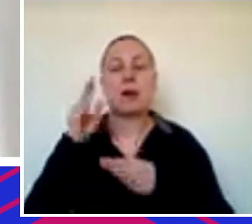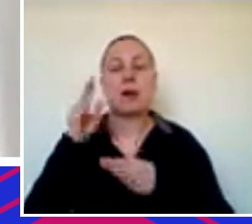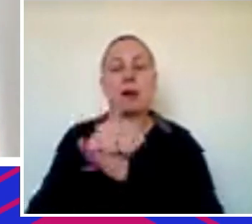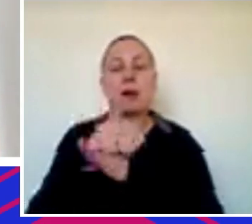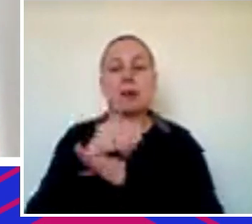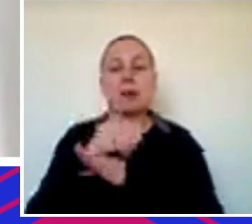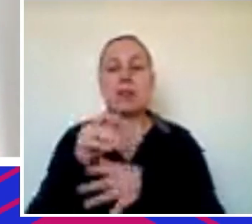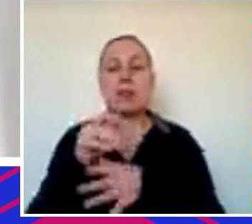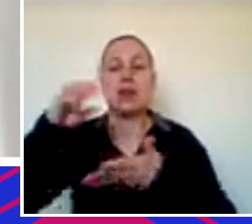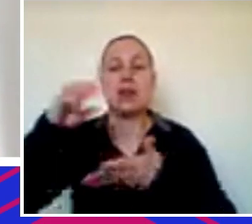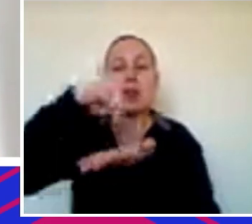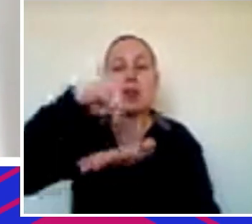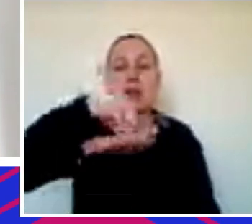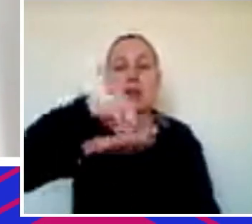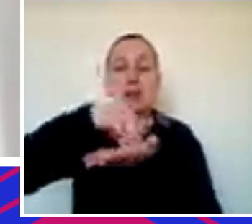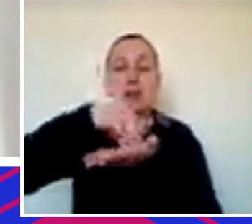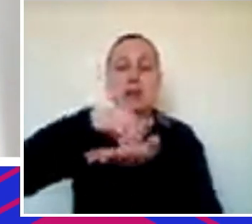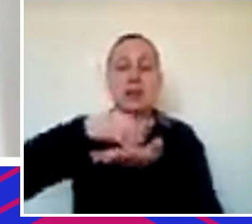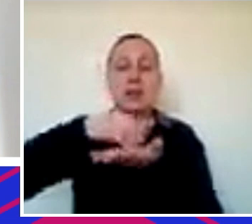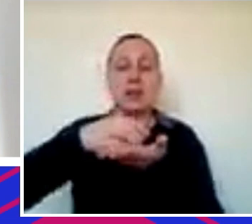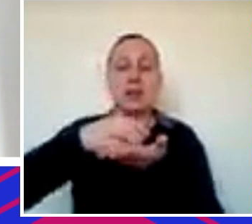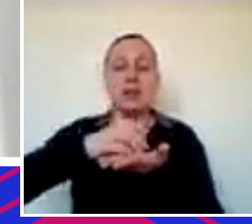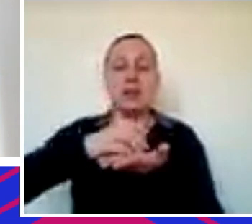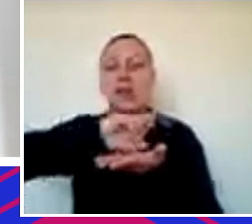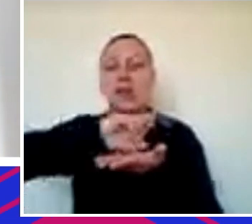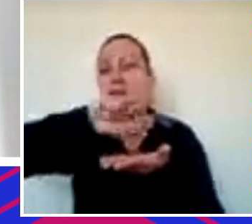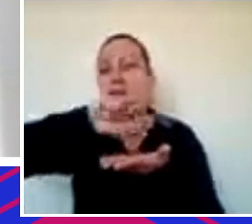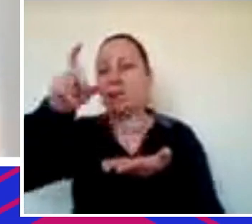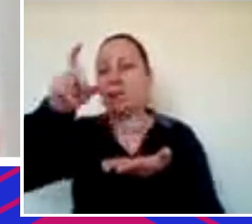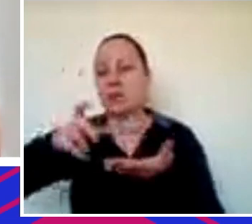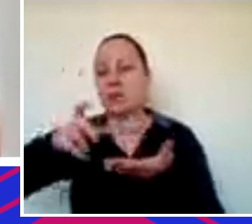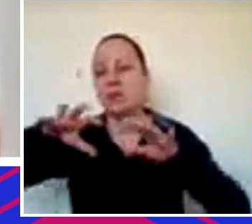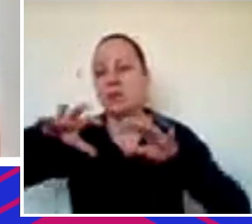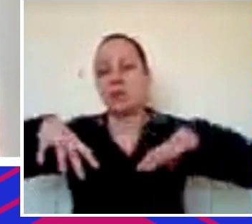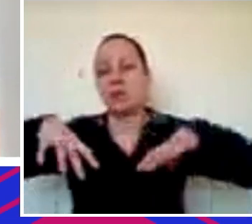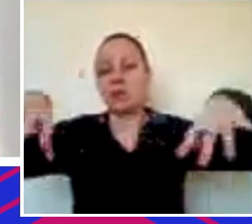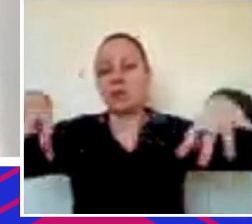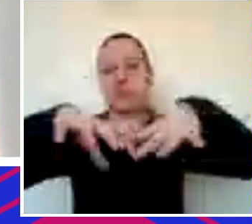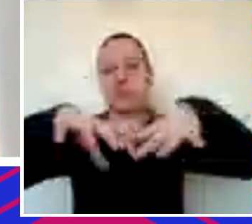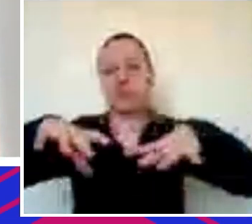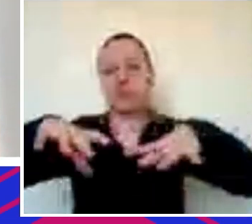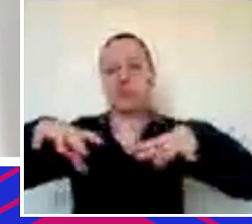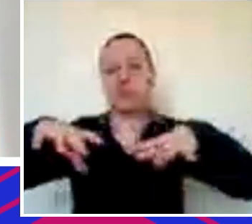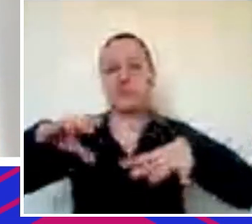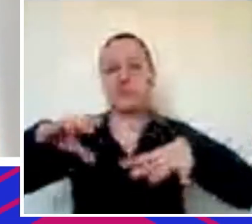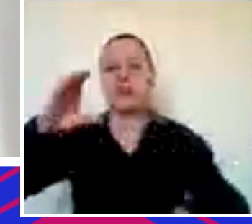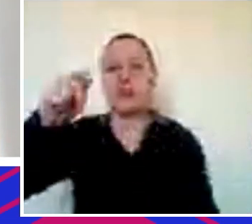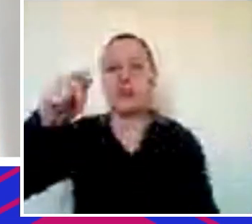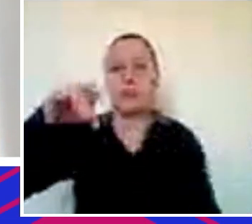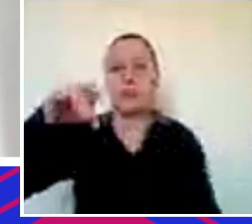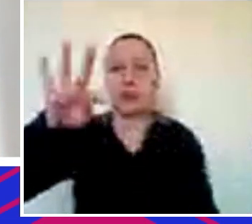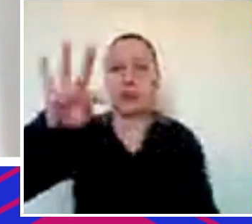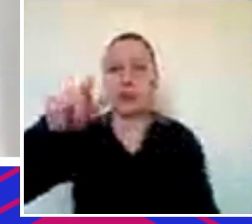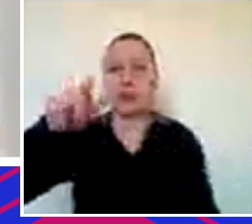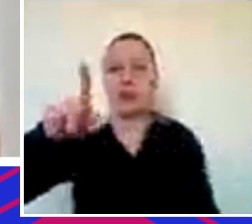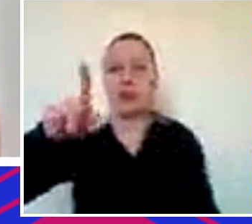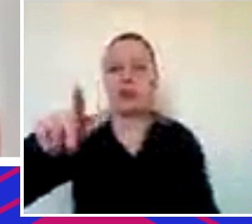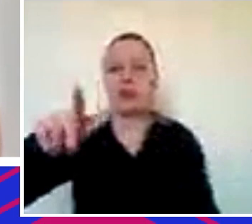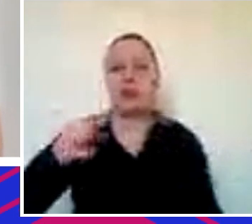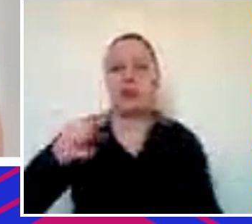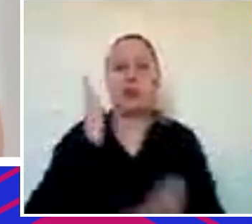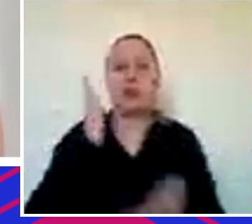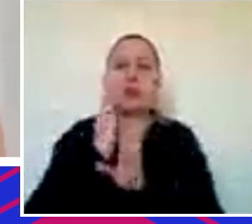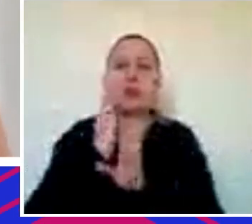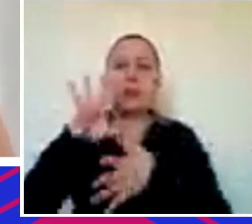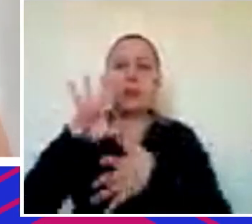a ajuda de todo mundo que está aqui no painel de um monte de gente do ecossistema centracapital.endeavor.com .org.br você acha tipo o